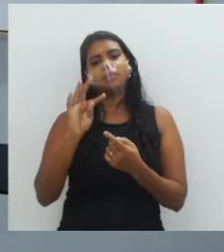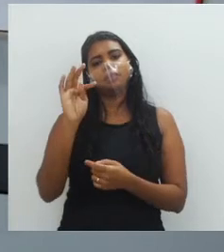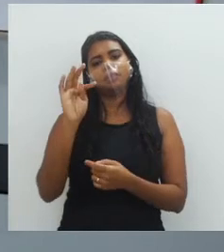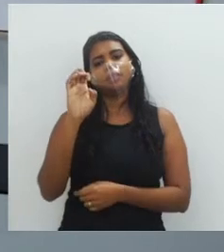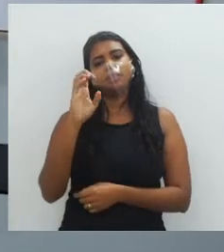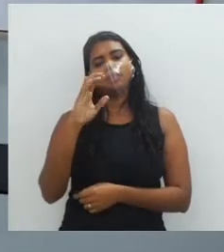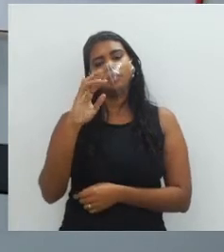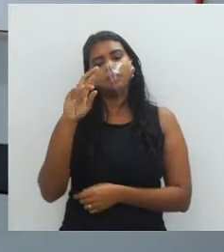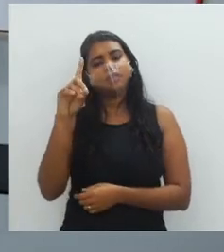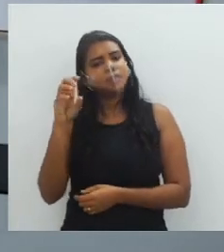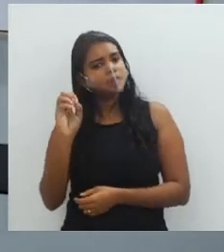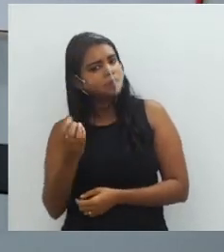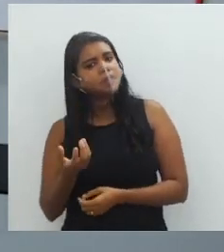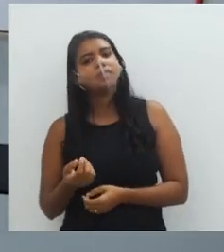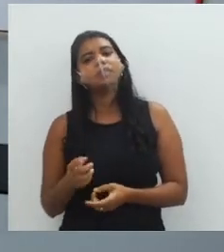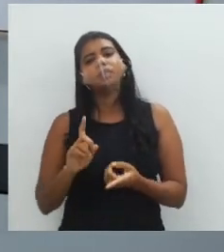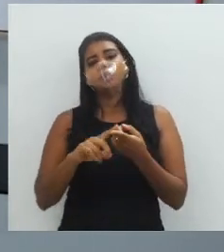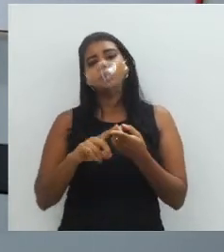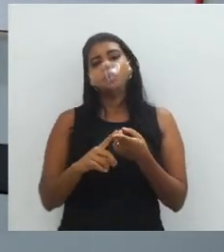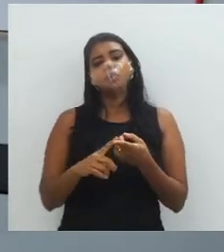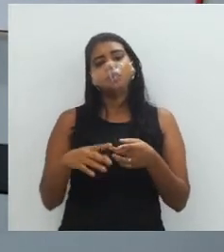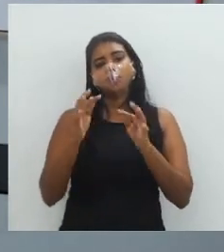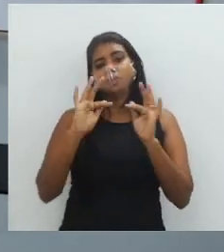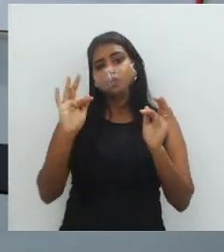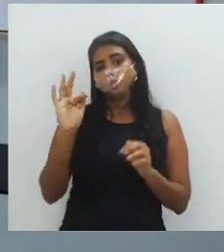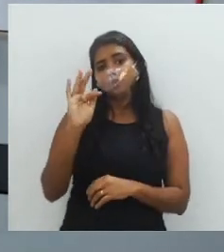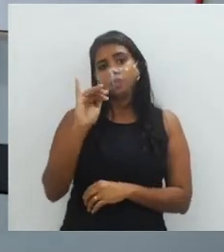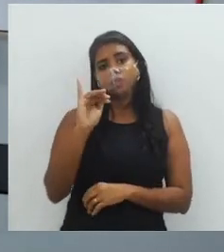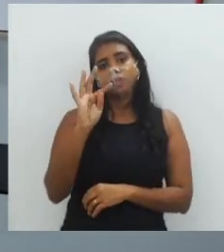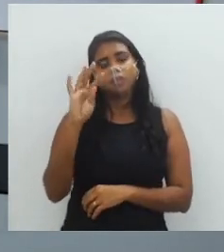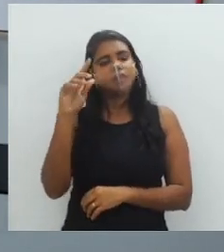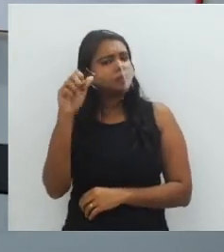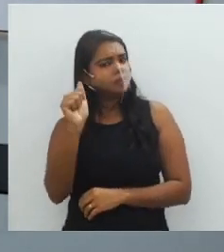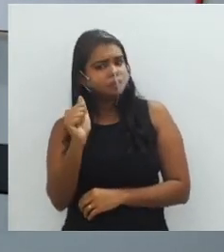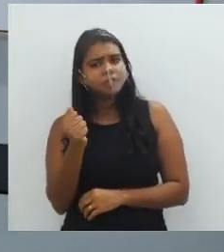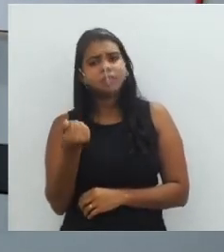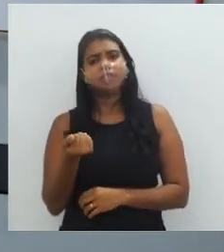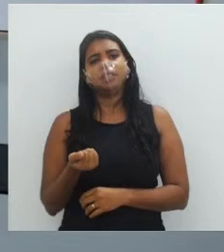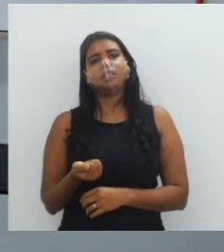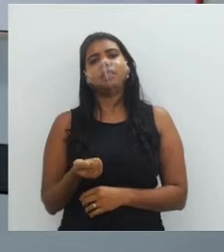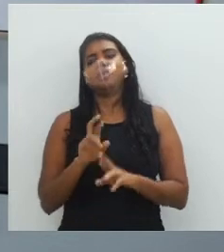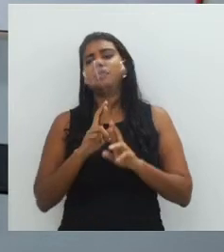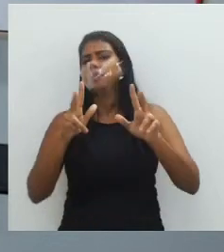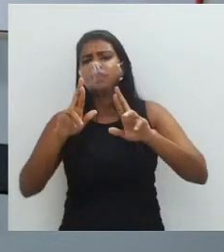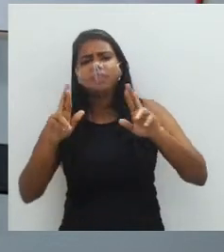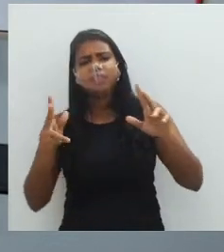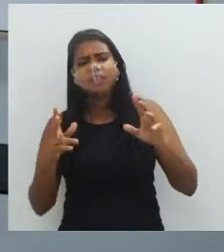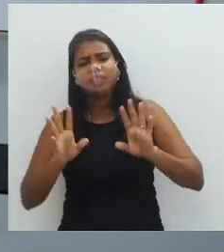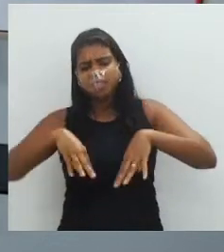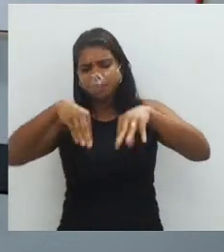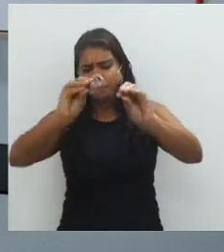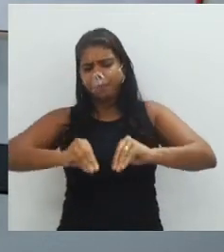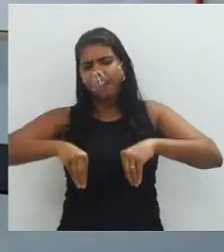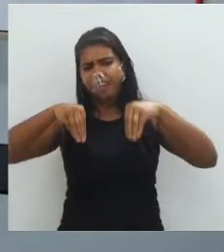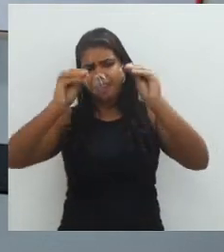em fitas de tecido, fitas de plástico,